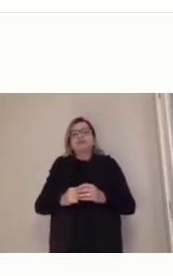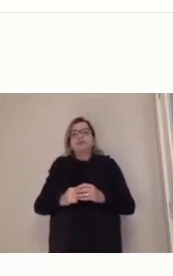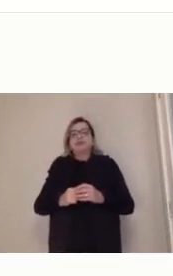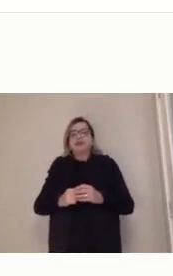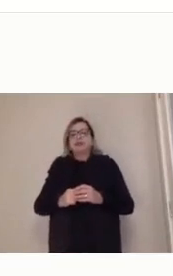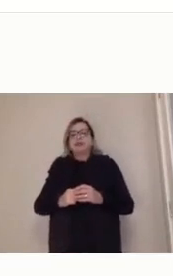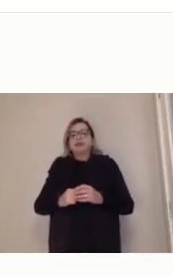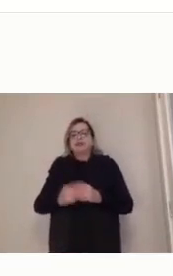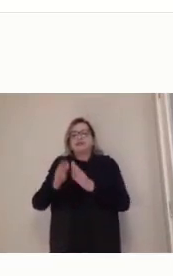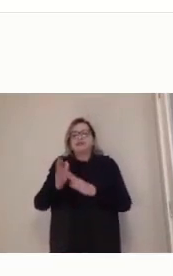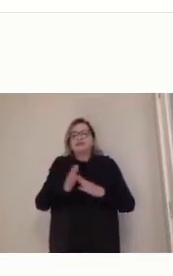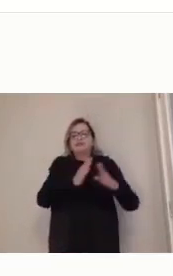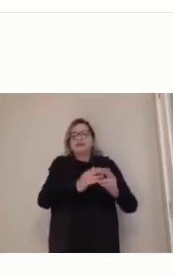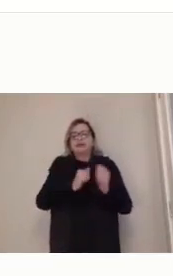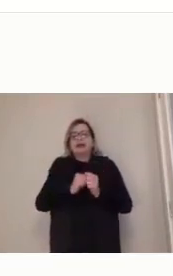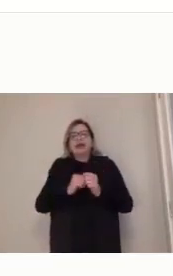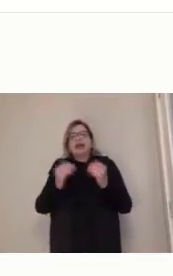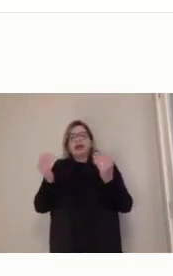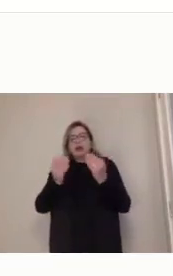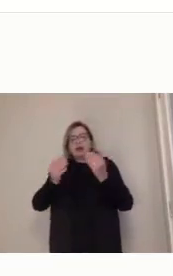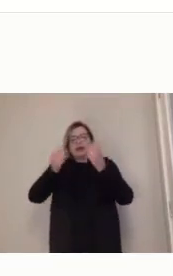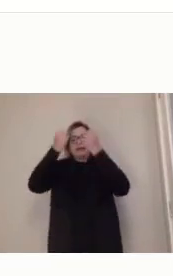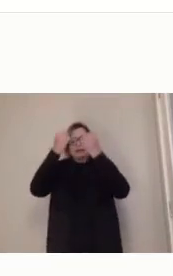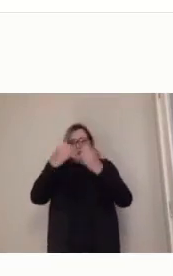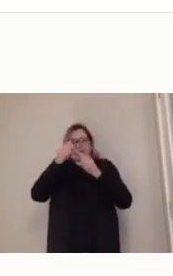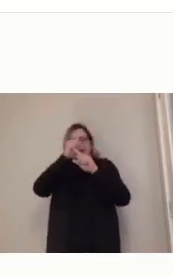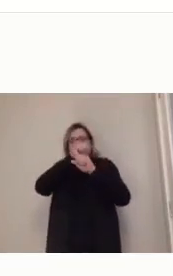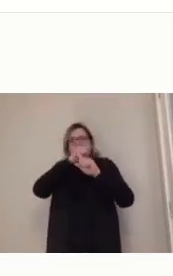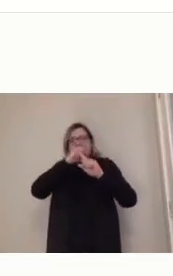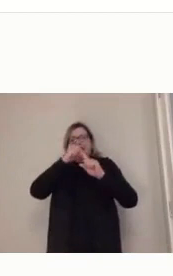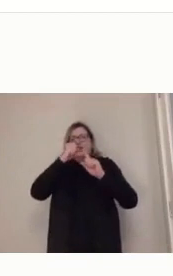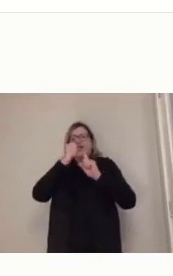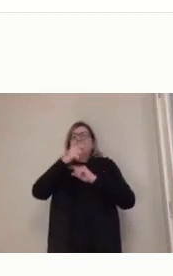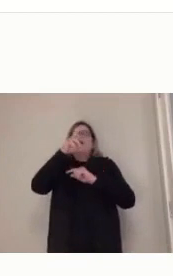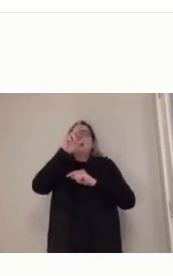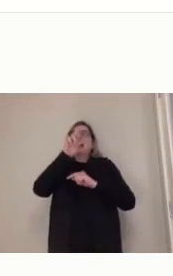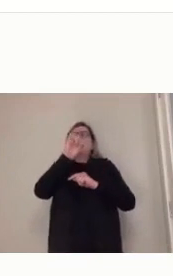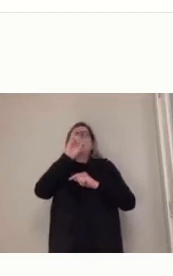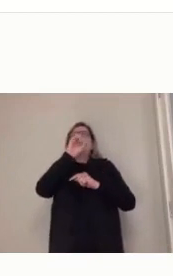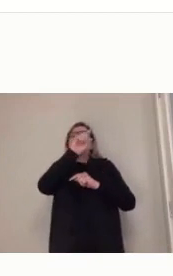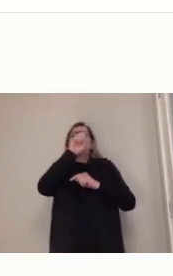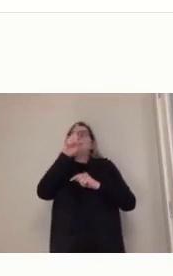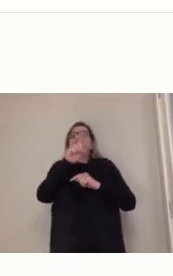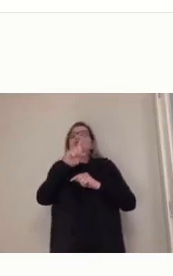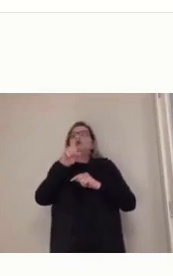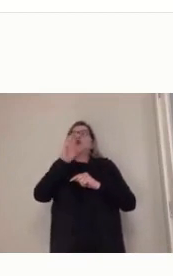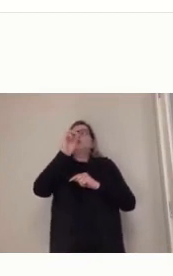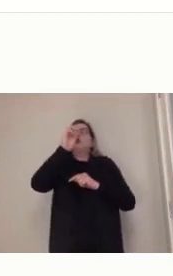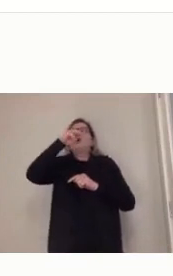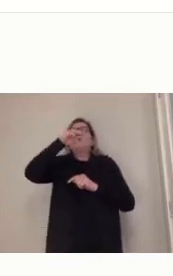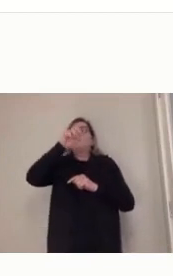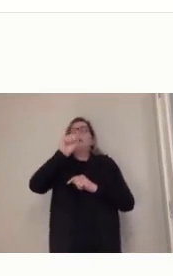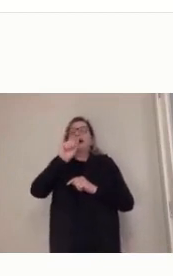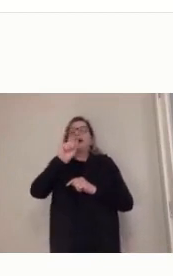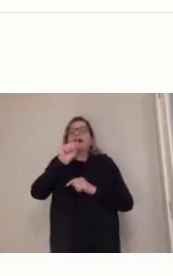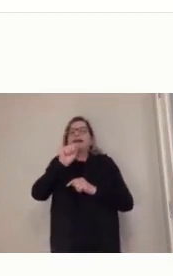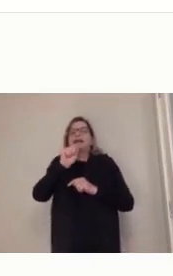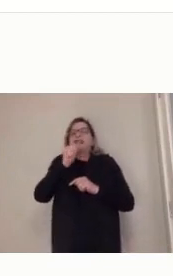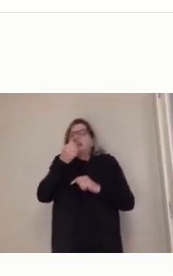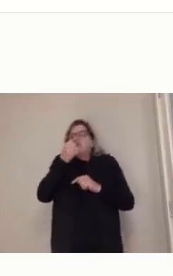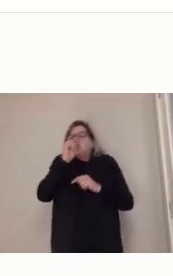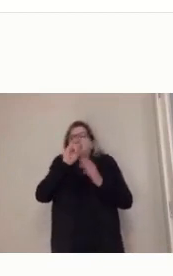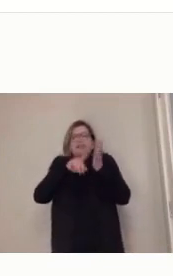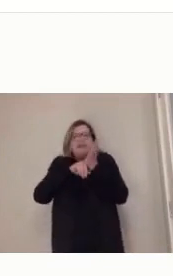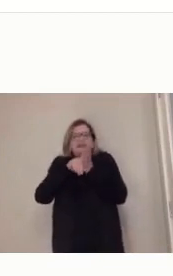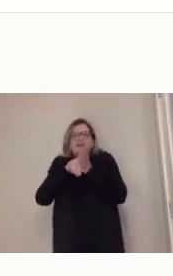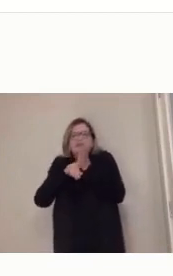conceito aqui para vocês sobre rizoma, rizoma, se vocês forem procurar na internet lá, vocês vão ver, ele é